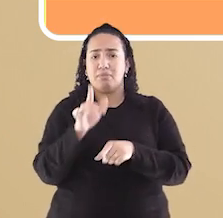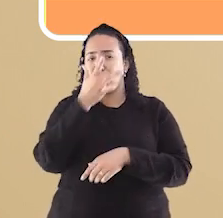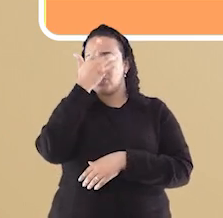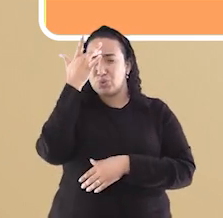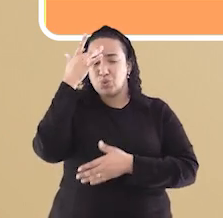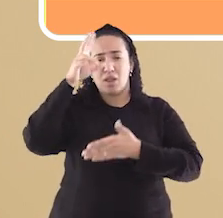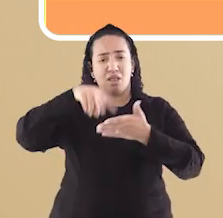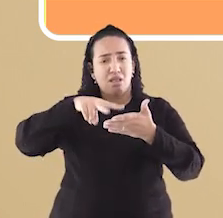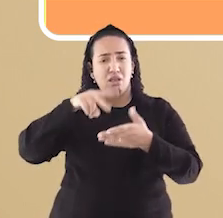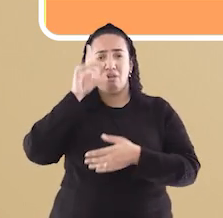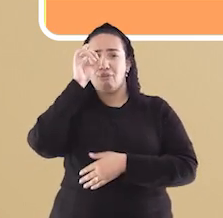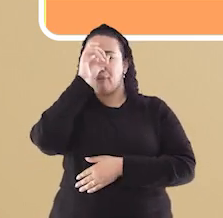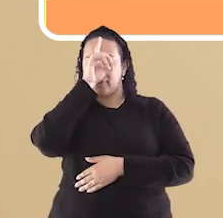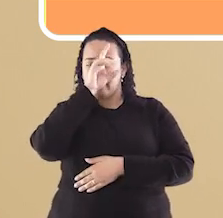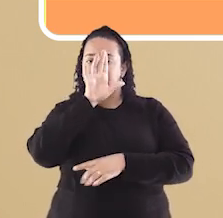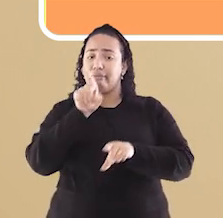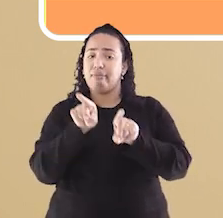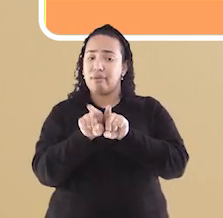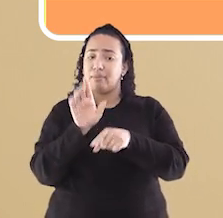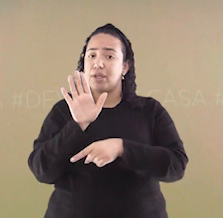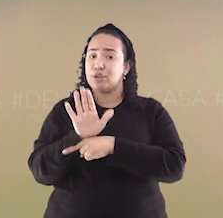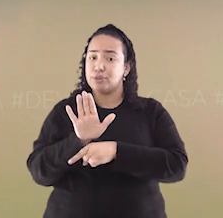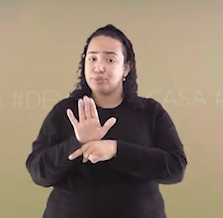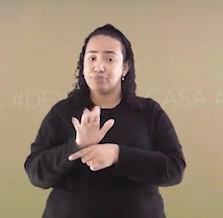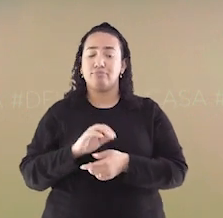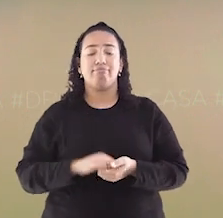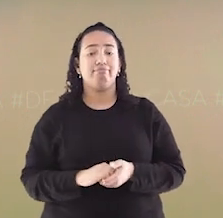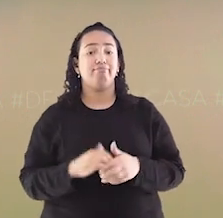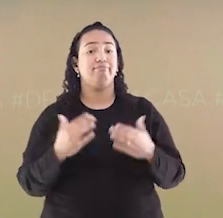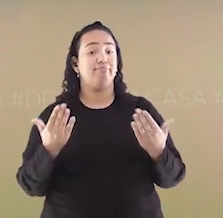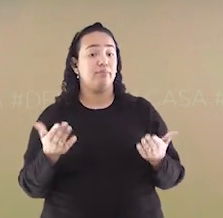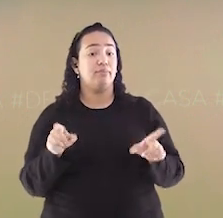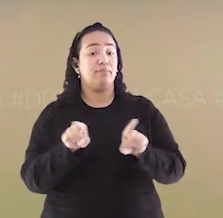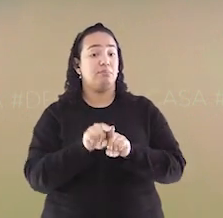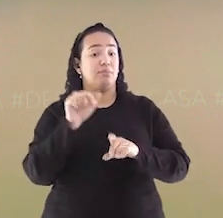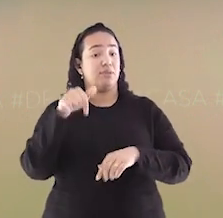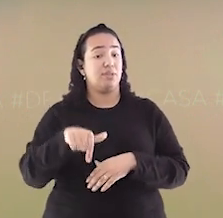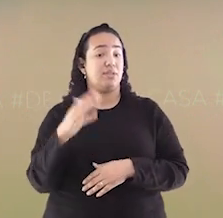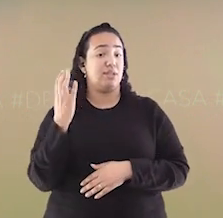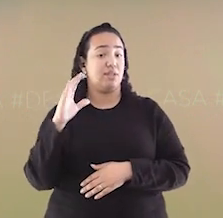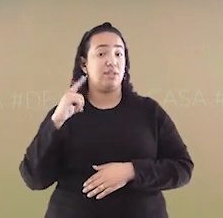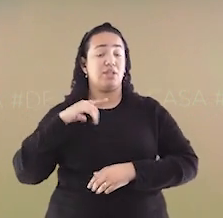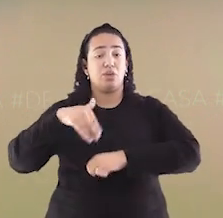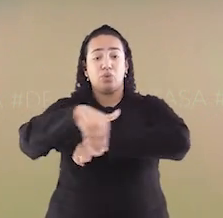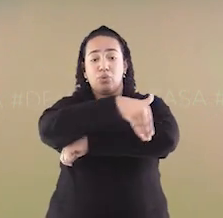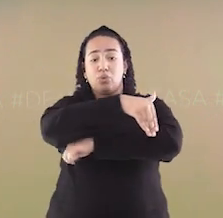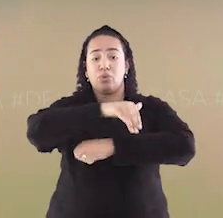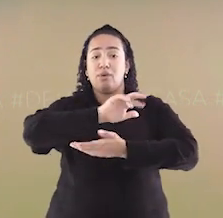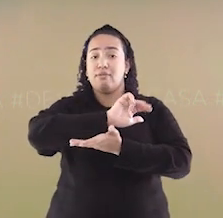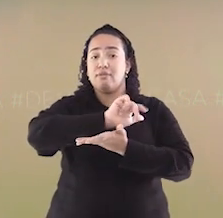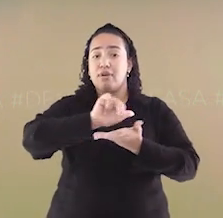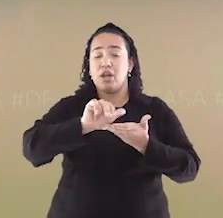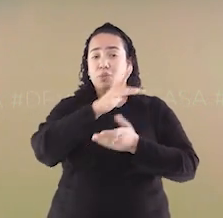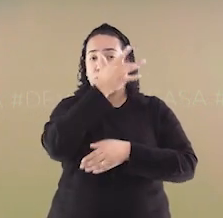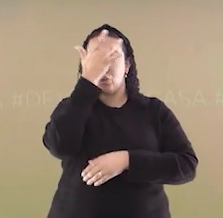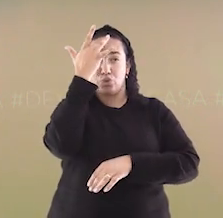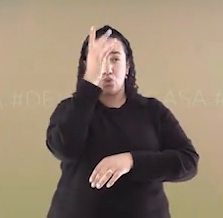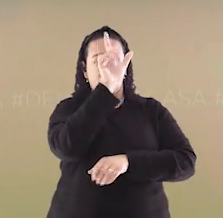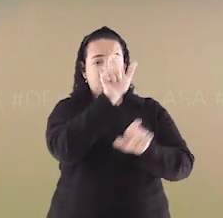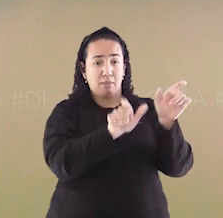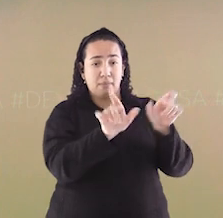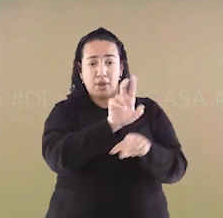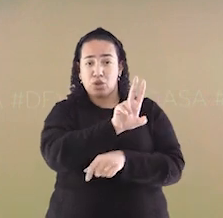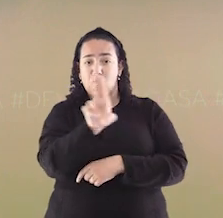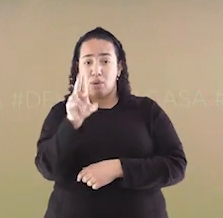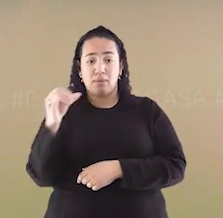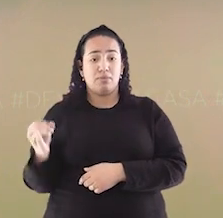aprender a ler. Temos também em Cariacica várias ruas com nomes de pessoas que foram importantes para a nossa história. Temos